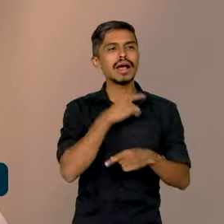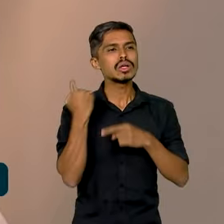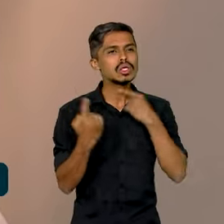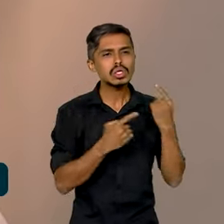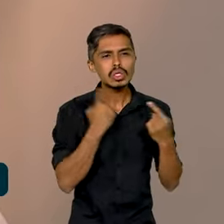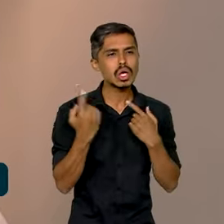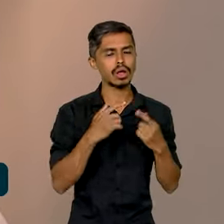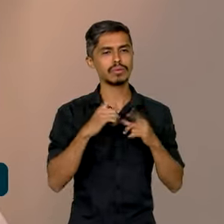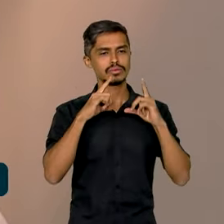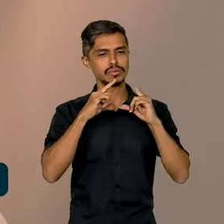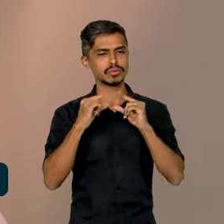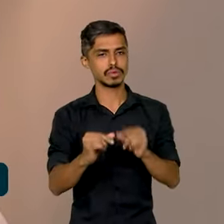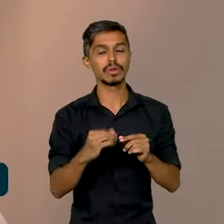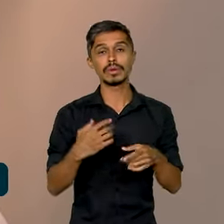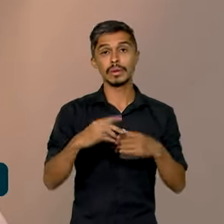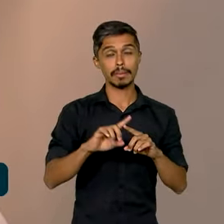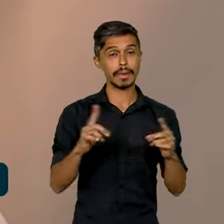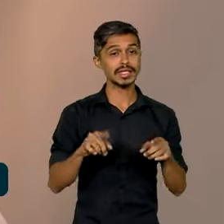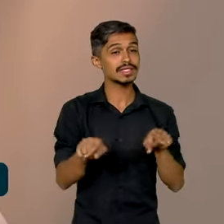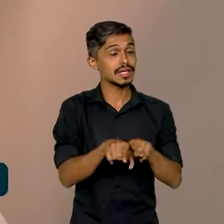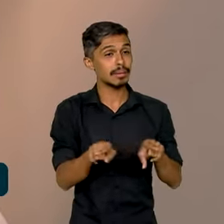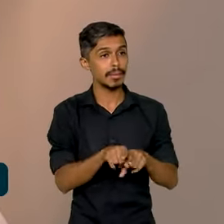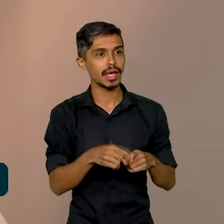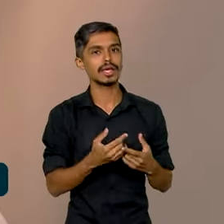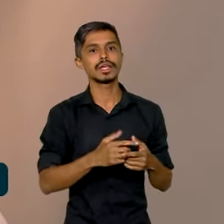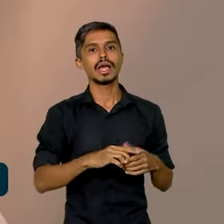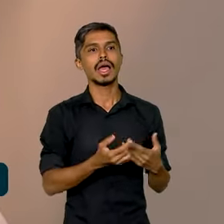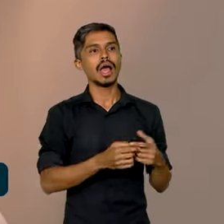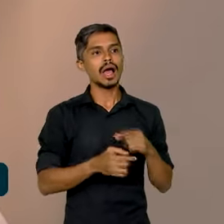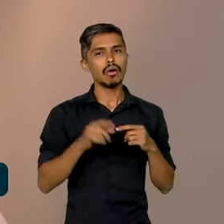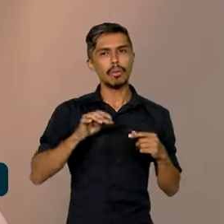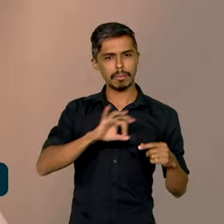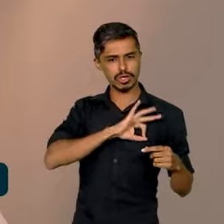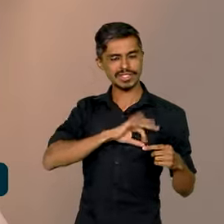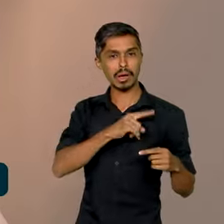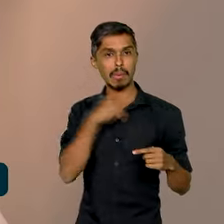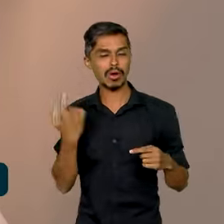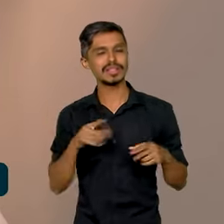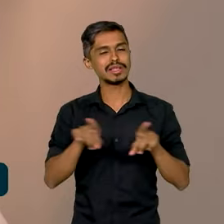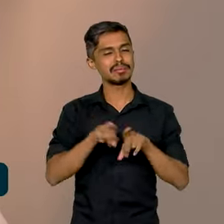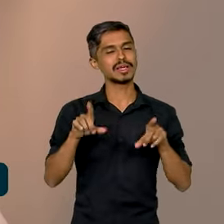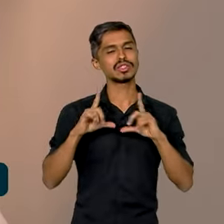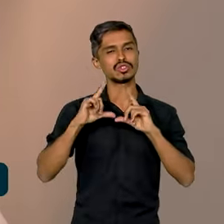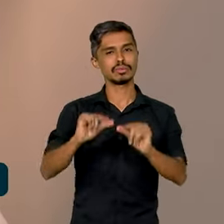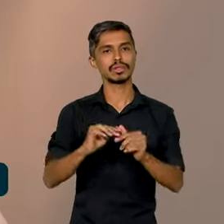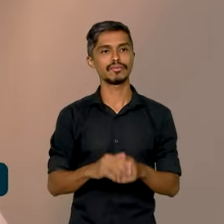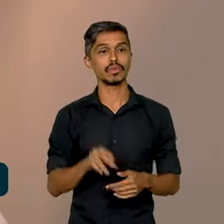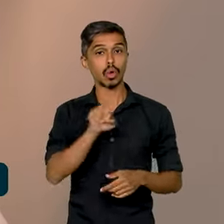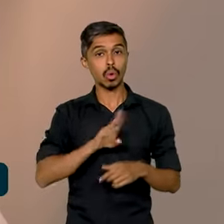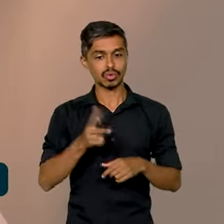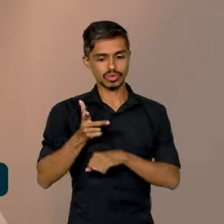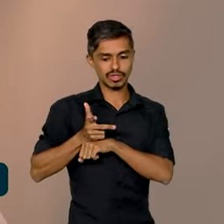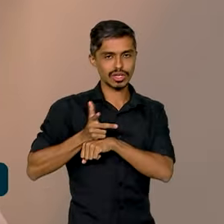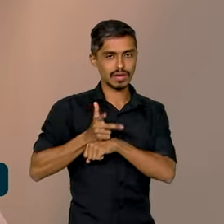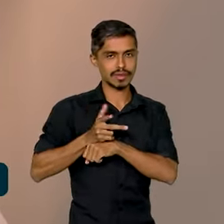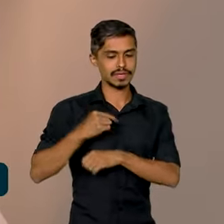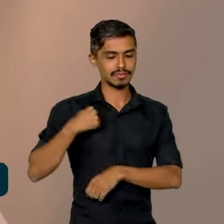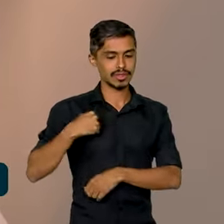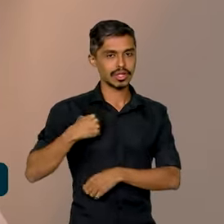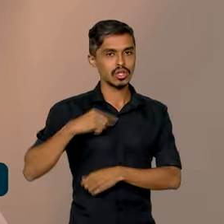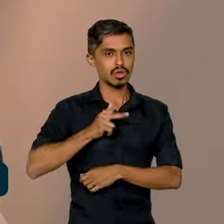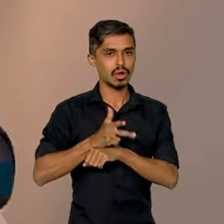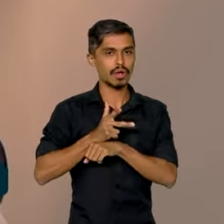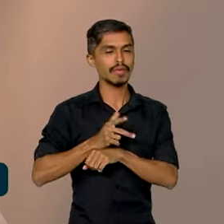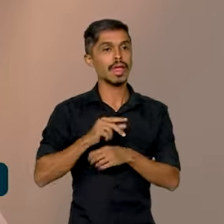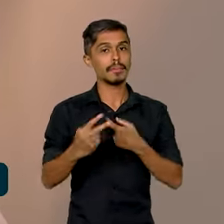operações policiais, mas também levou a redução da morte de policiais. Ou seja, o uso de câmeras no fardamento é uma proteção